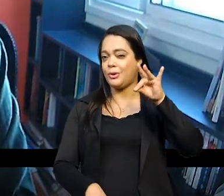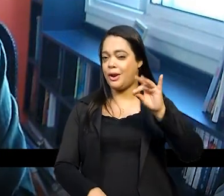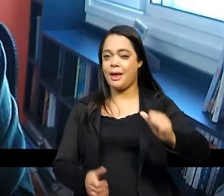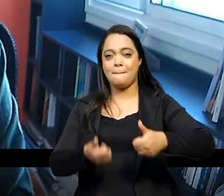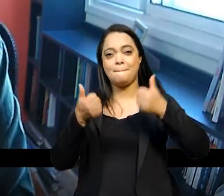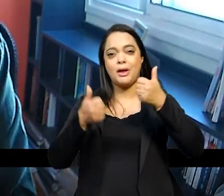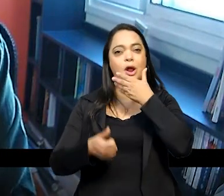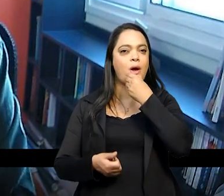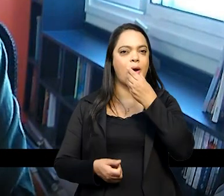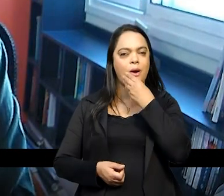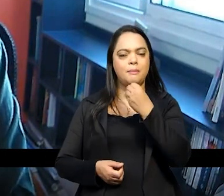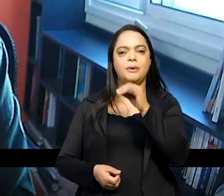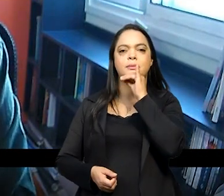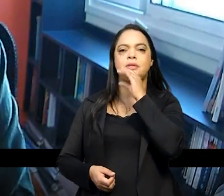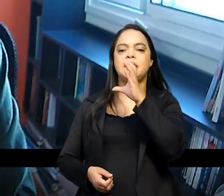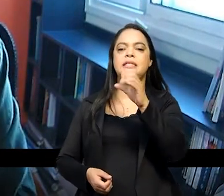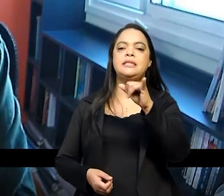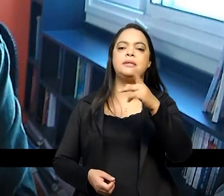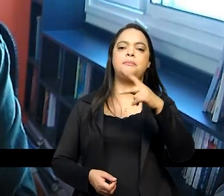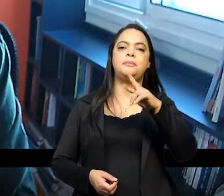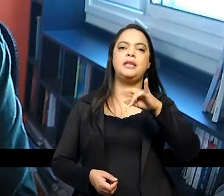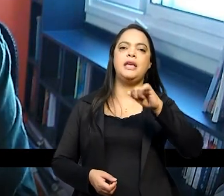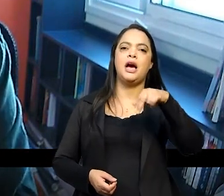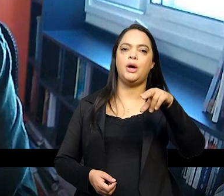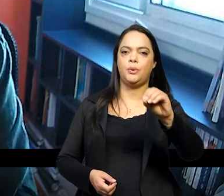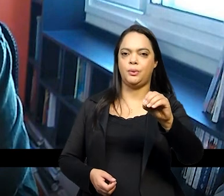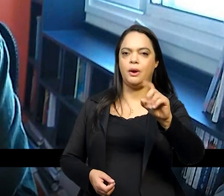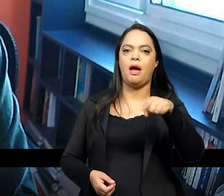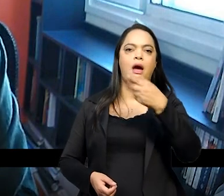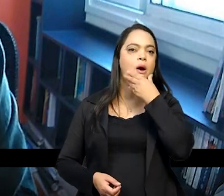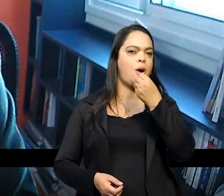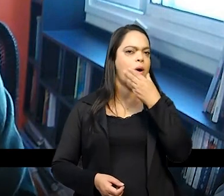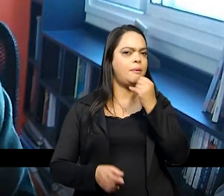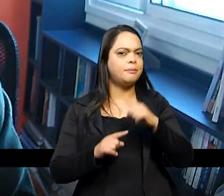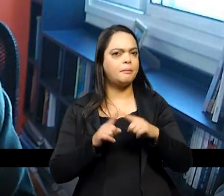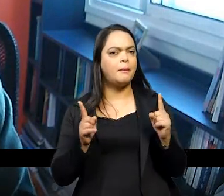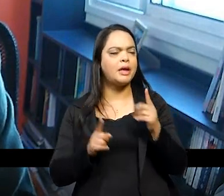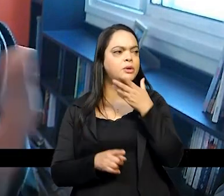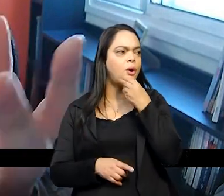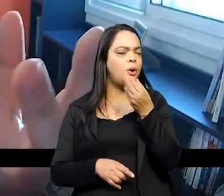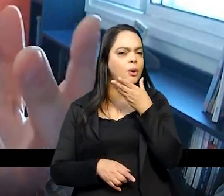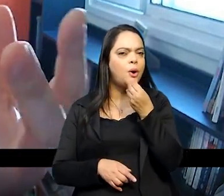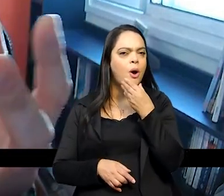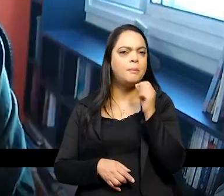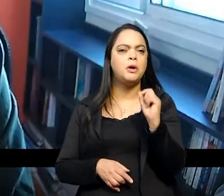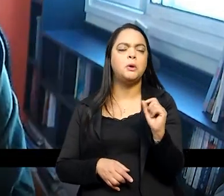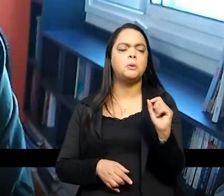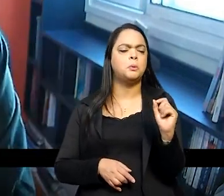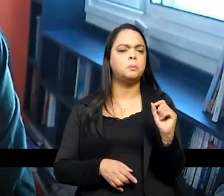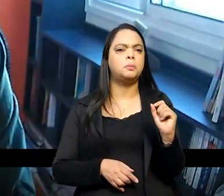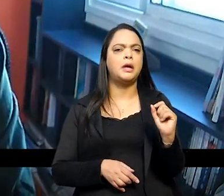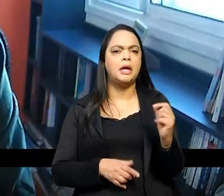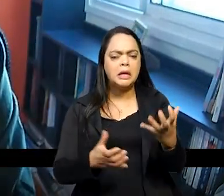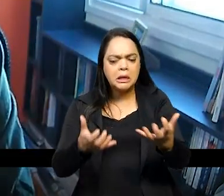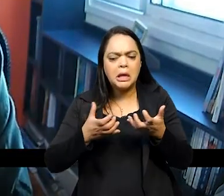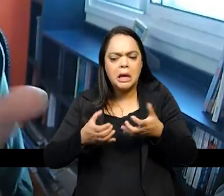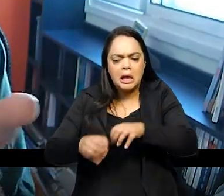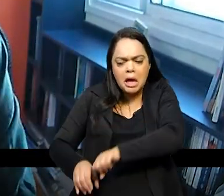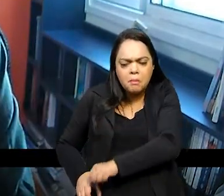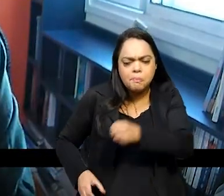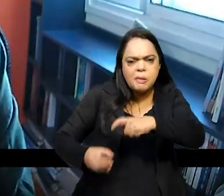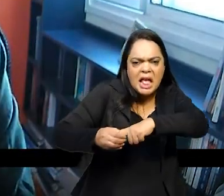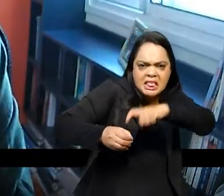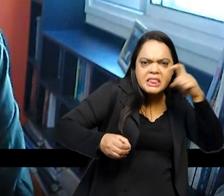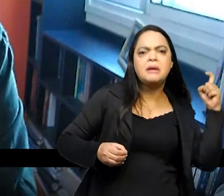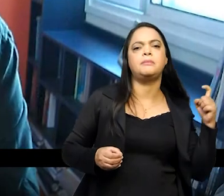como Cipriano Barata que era homem só que ele era digamos um radical da independência ele